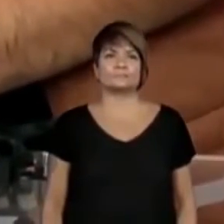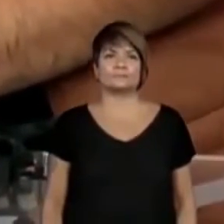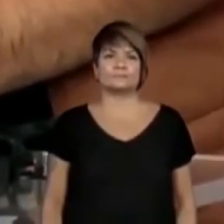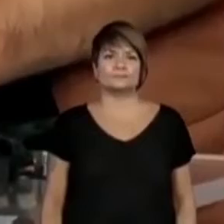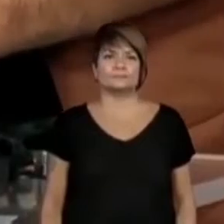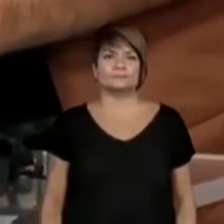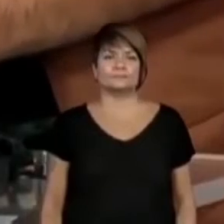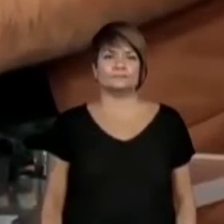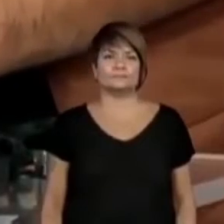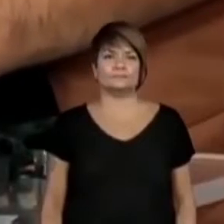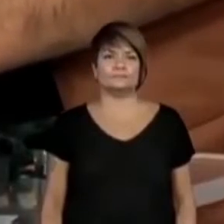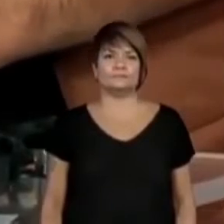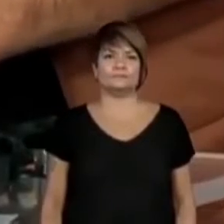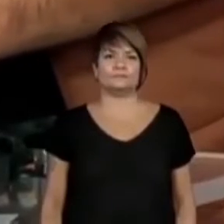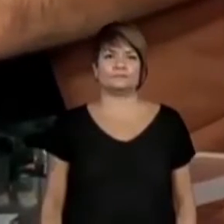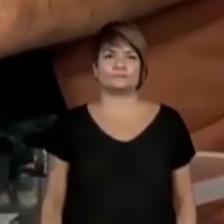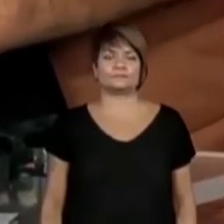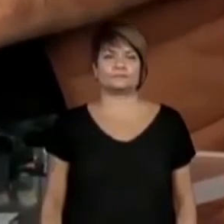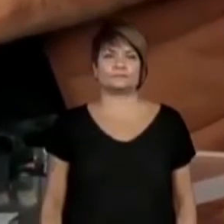Olha só.